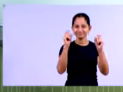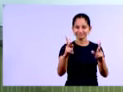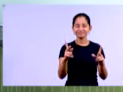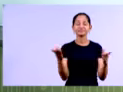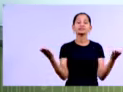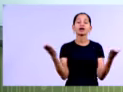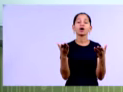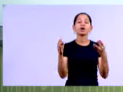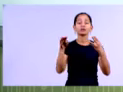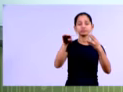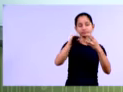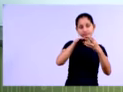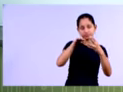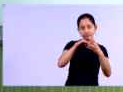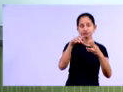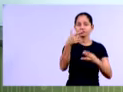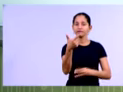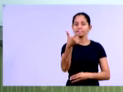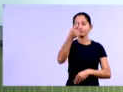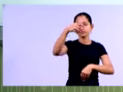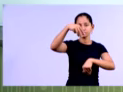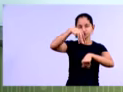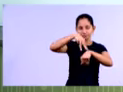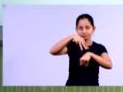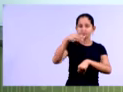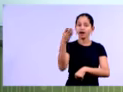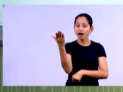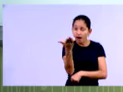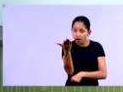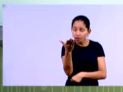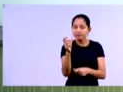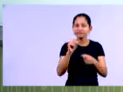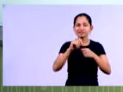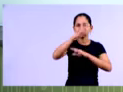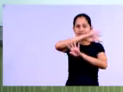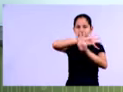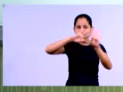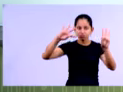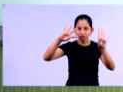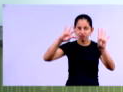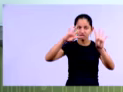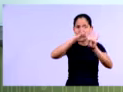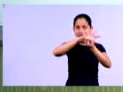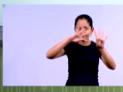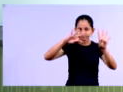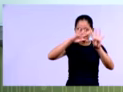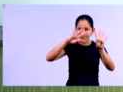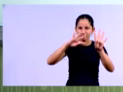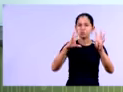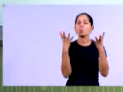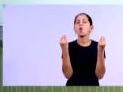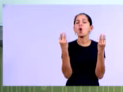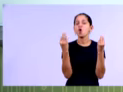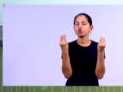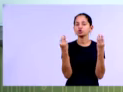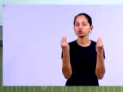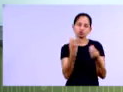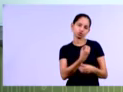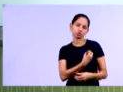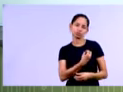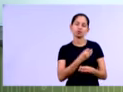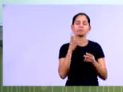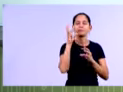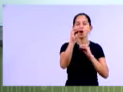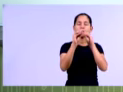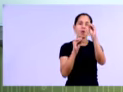então nós vamos ter aí 20 minutos, né, para vocês fazerem o exercício, preencher as planilhas, né, que na verdade o nosso exercício hoje é cheio de planilhas, né, para vocês